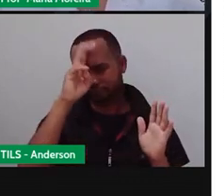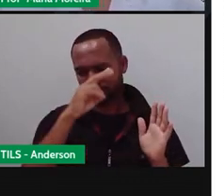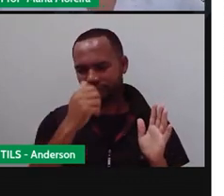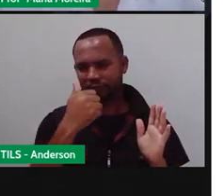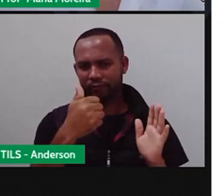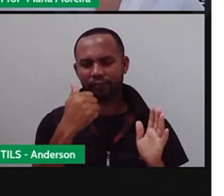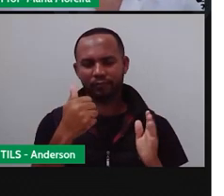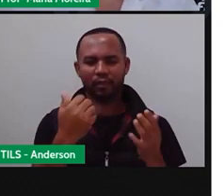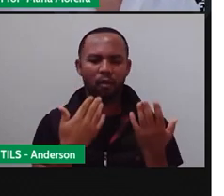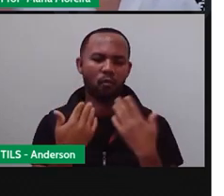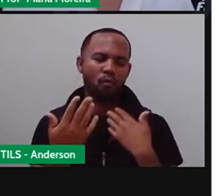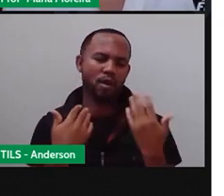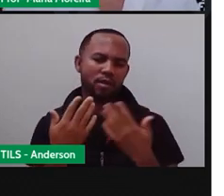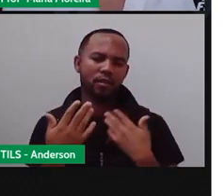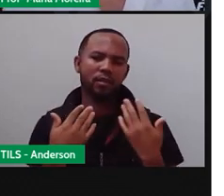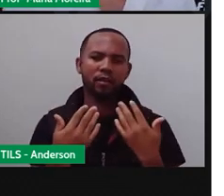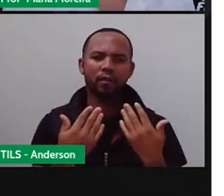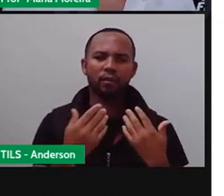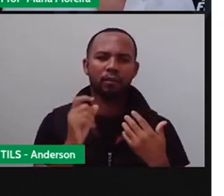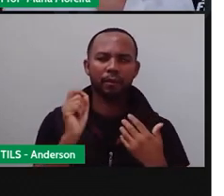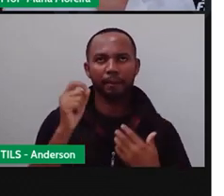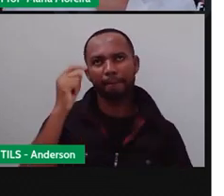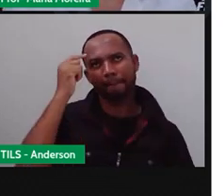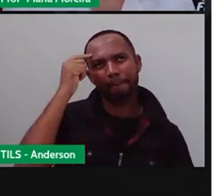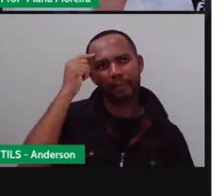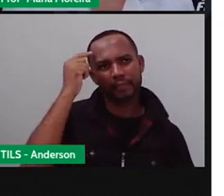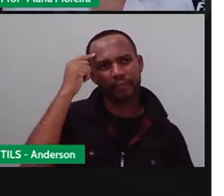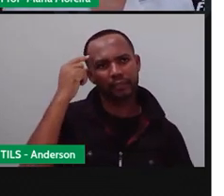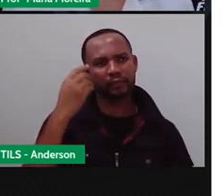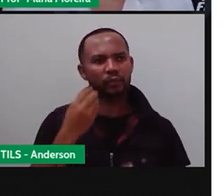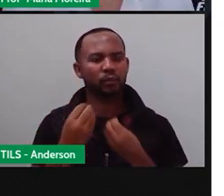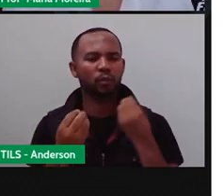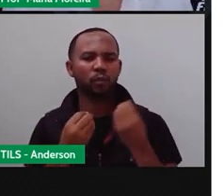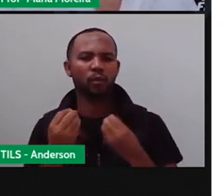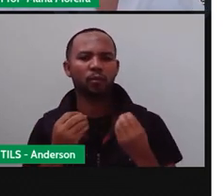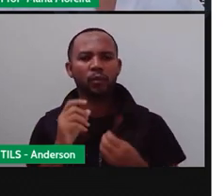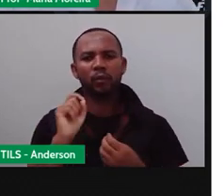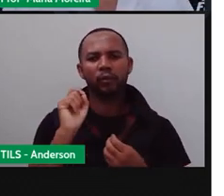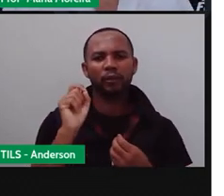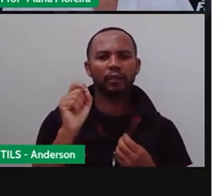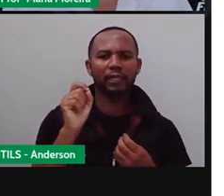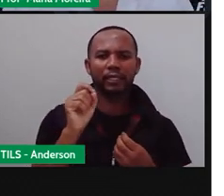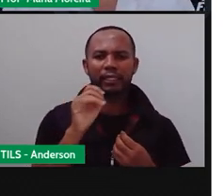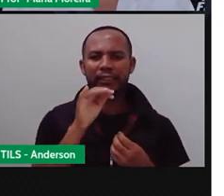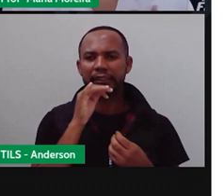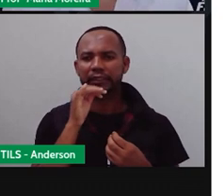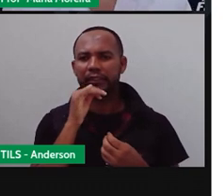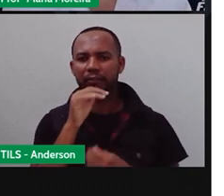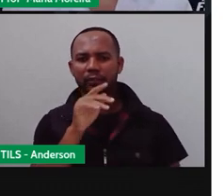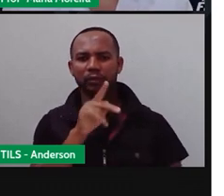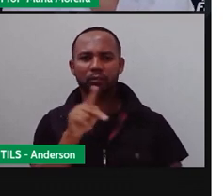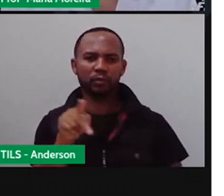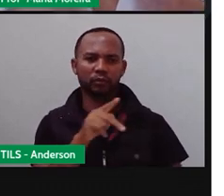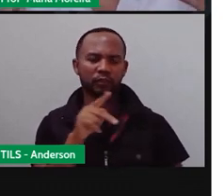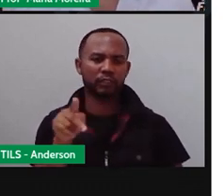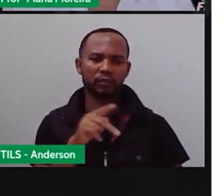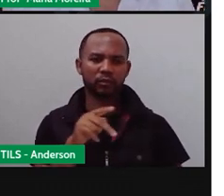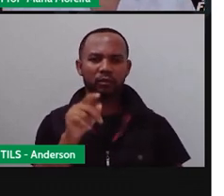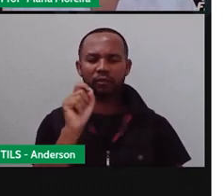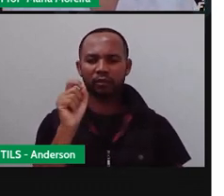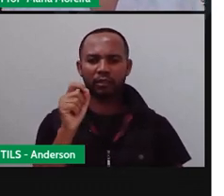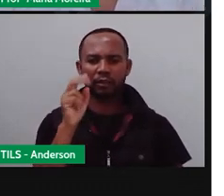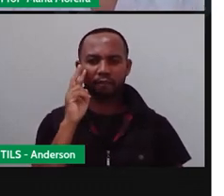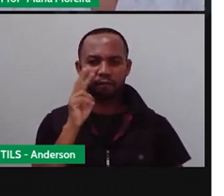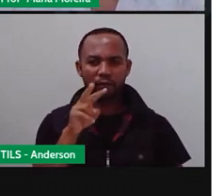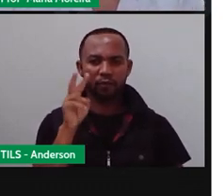conversando, né, e pensando, poxa, pra que a gente faz listas? Quais listas eu faço? E que a Pró Maria se deu conta da quantidade de